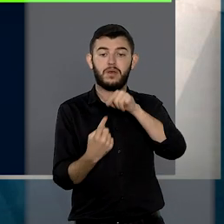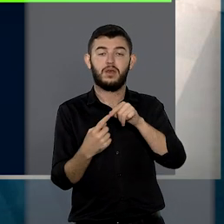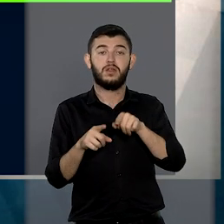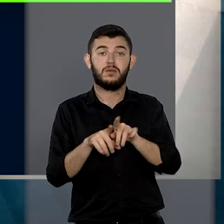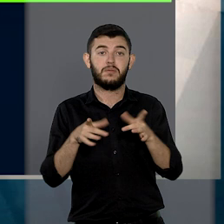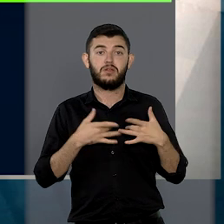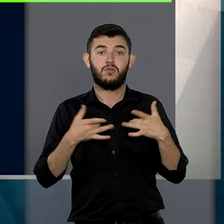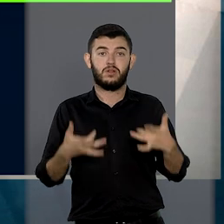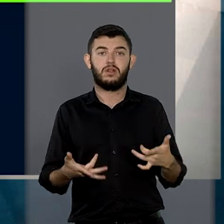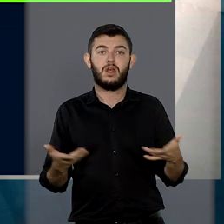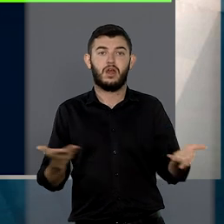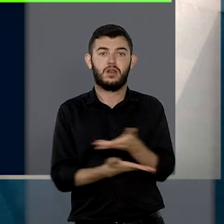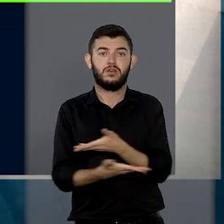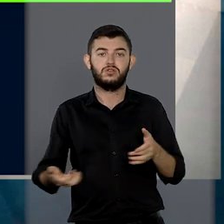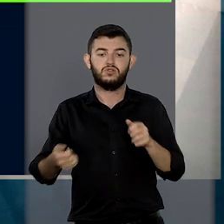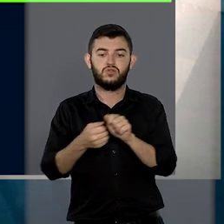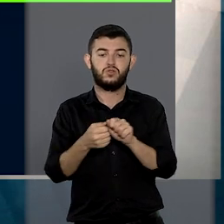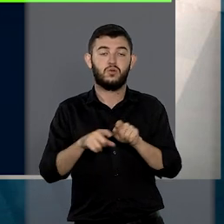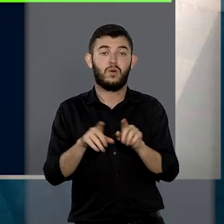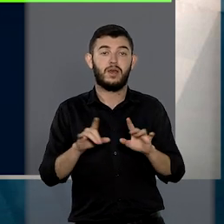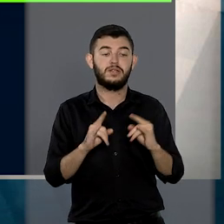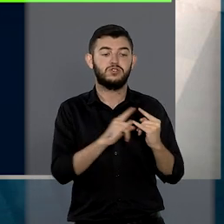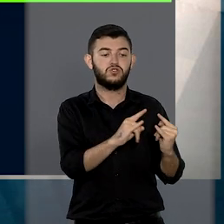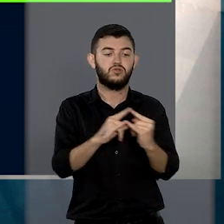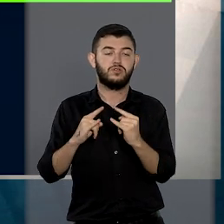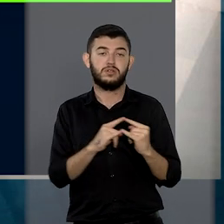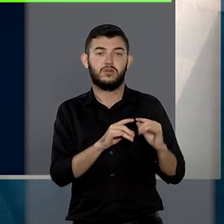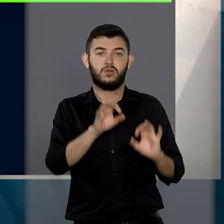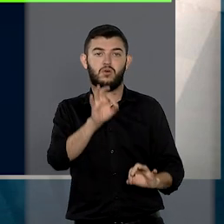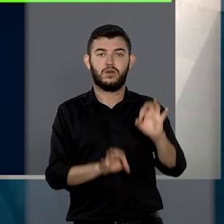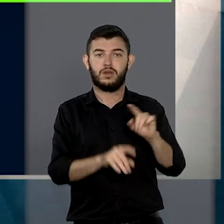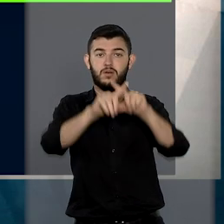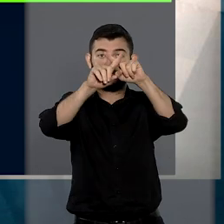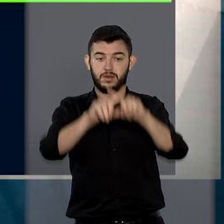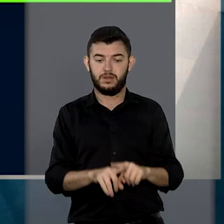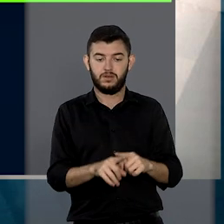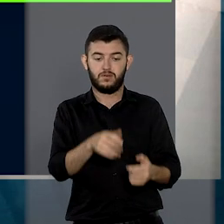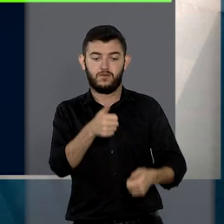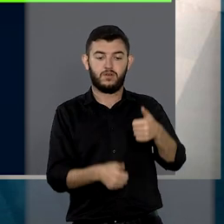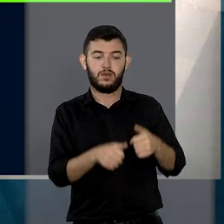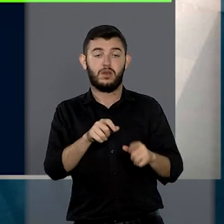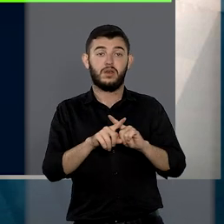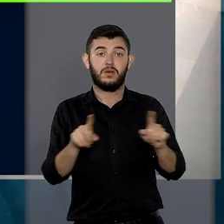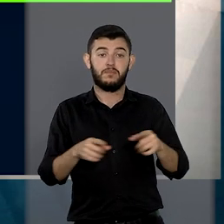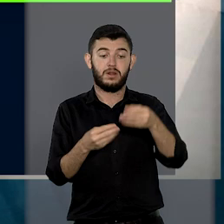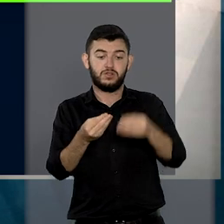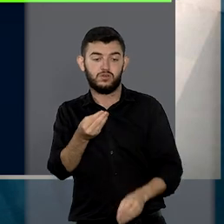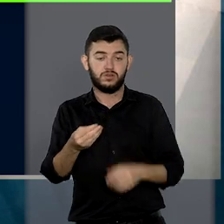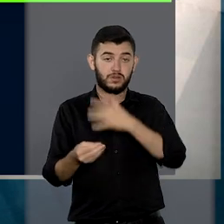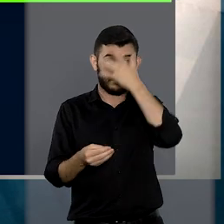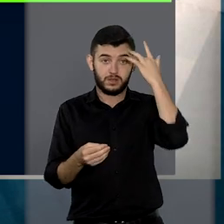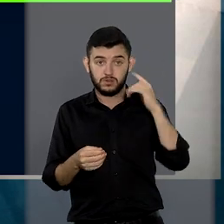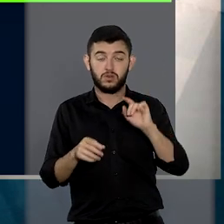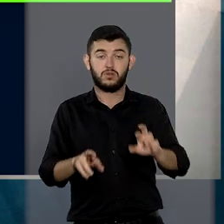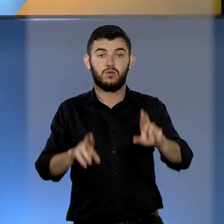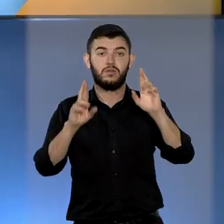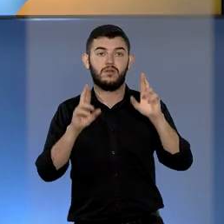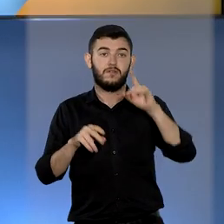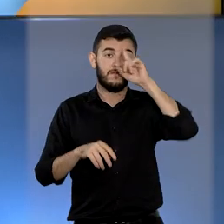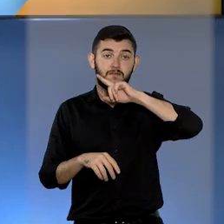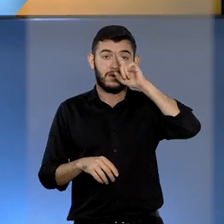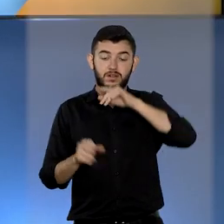solidária com a entidade que organiza a competição diante dos prejuízos causados aos torcedores por falhas de segurança.